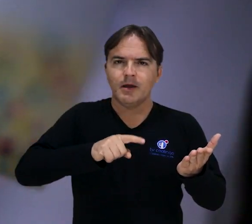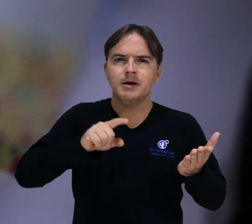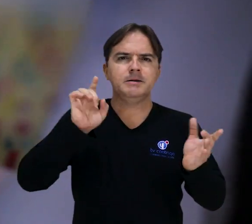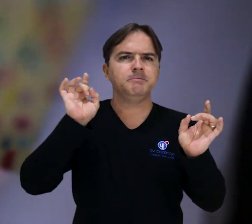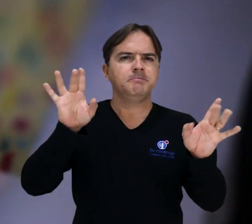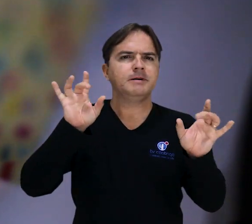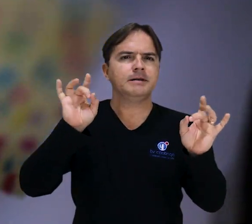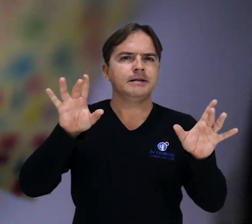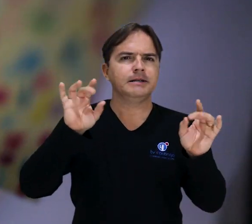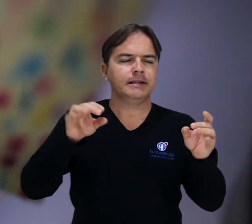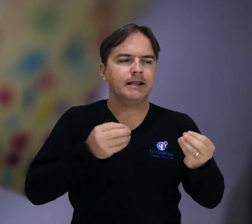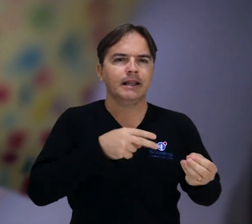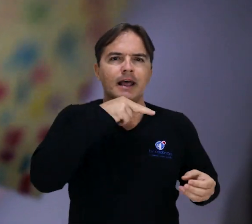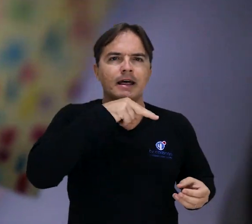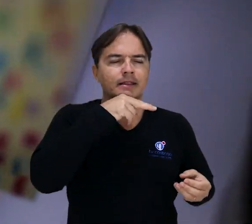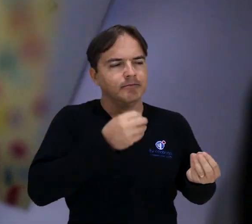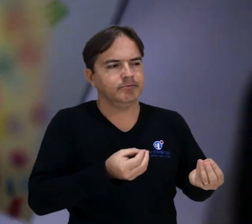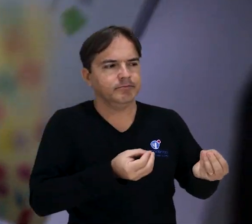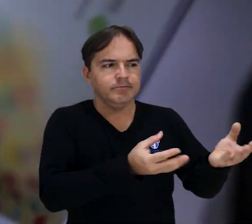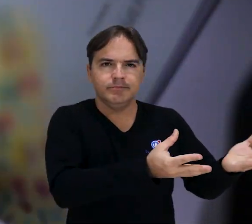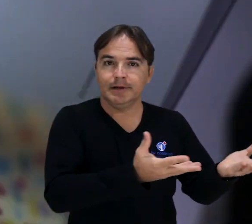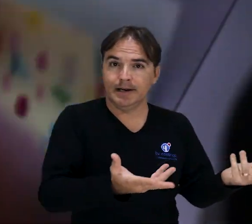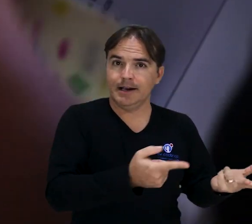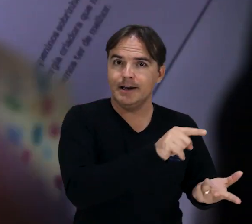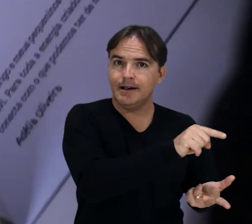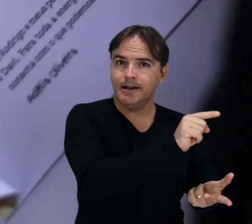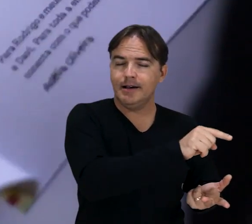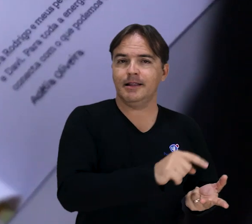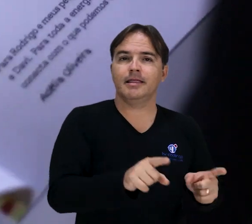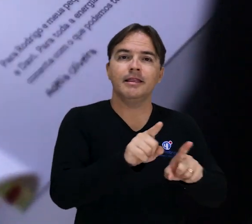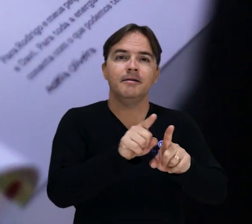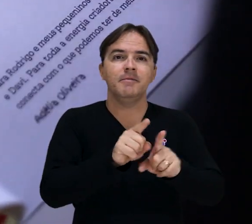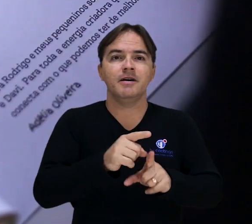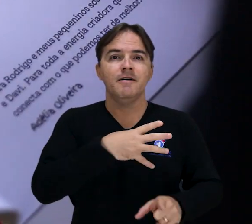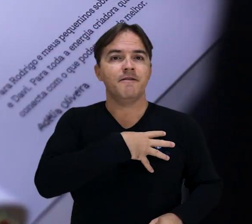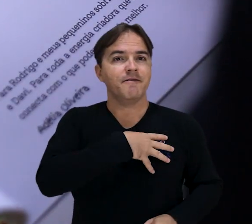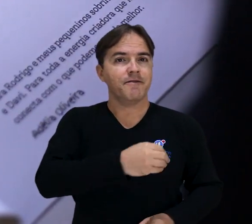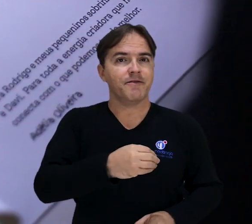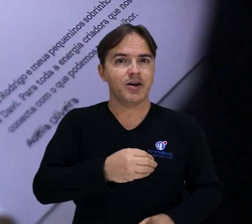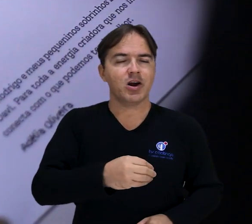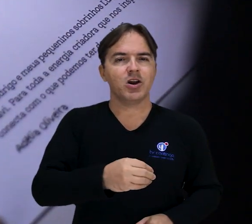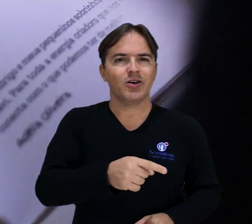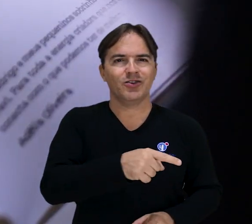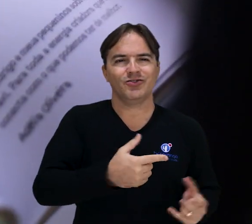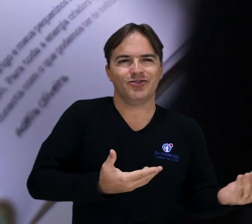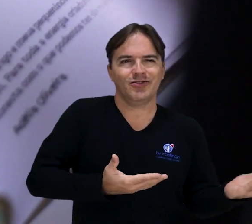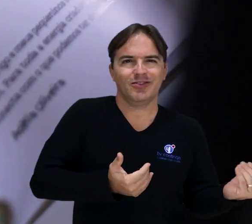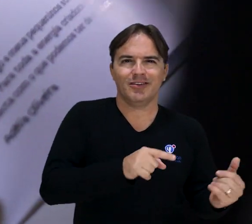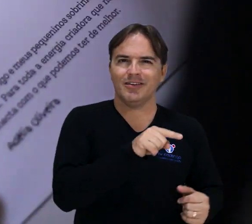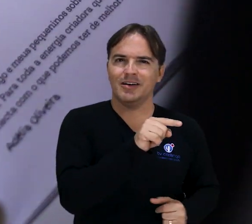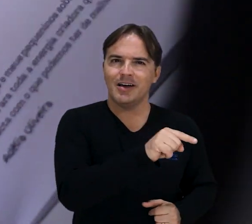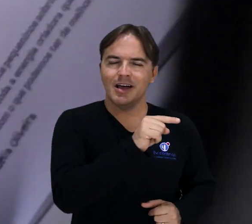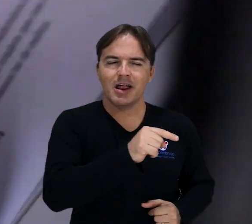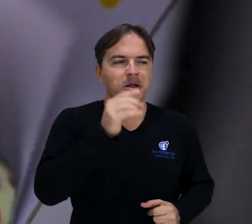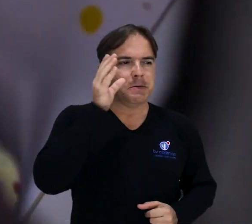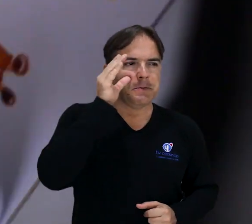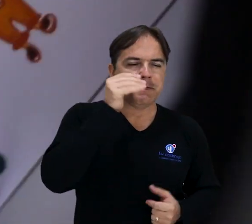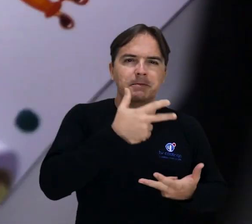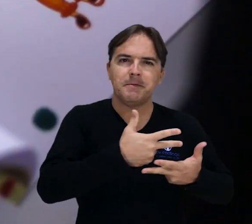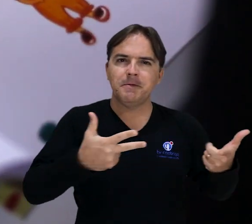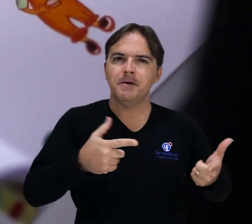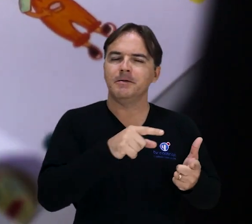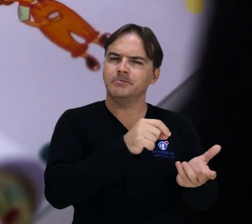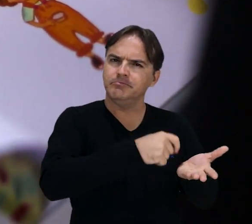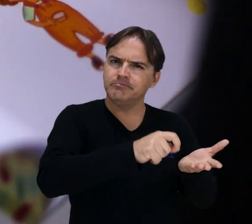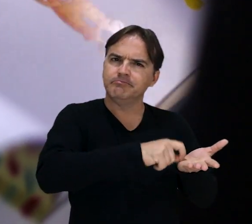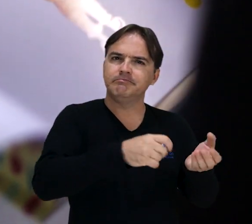especialmente dedicada à minha neta e ao meu filho mais novo, que também já com três anos, curioso. Então, eu fiz um livro também para ele. O Espírito